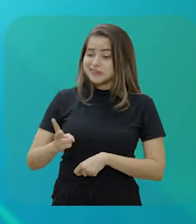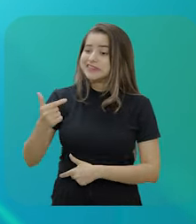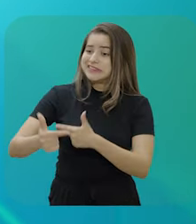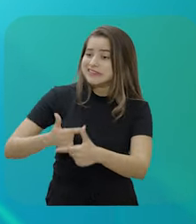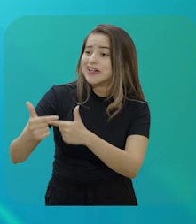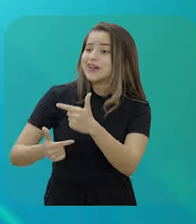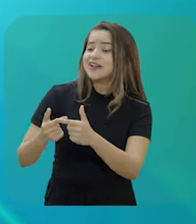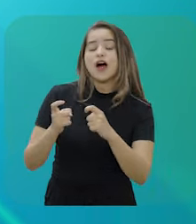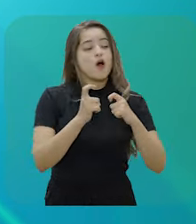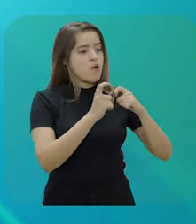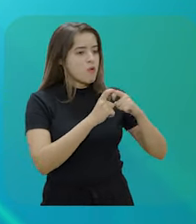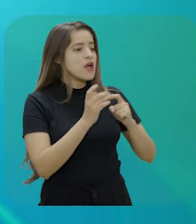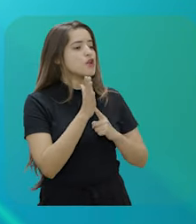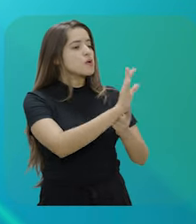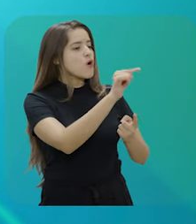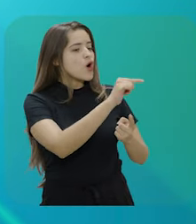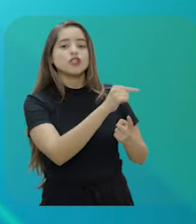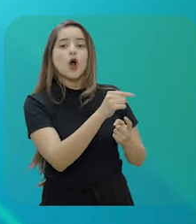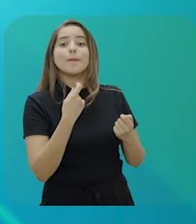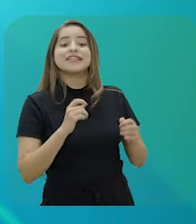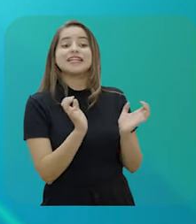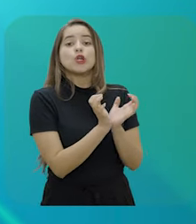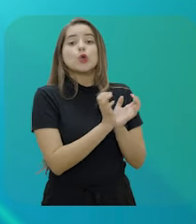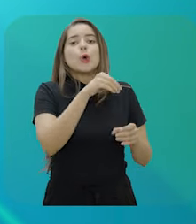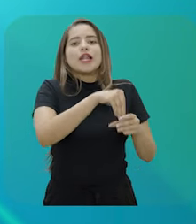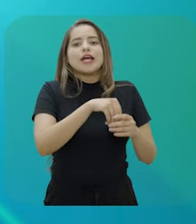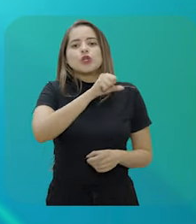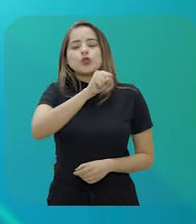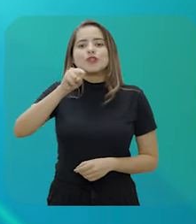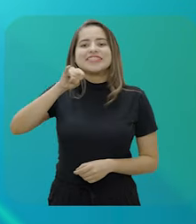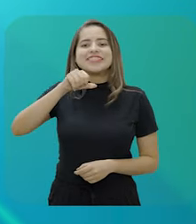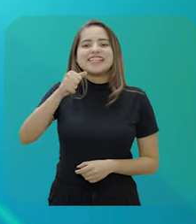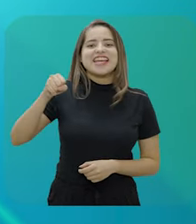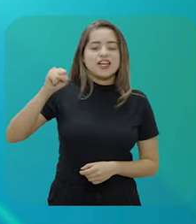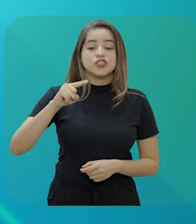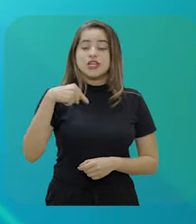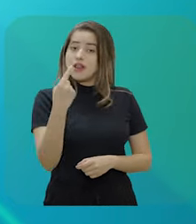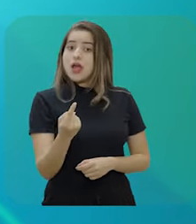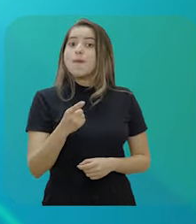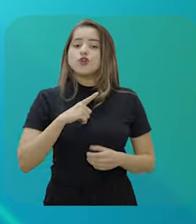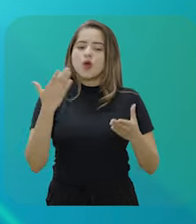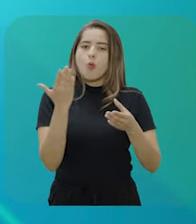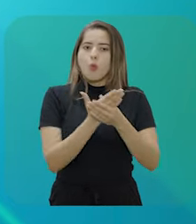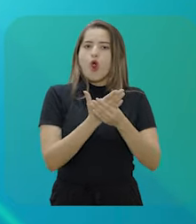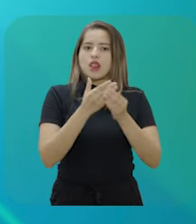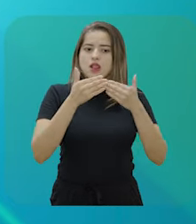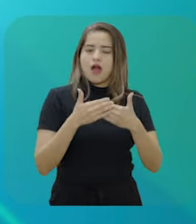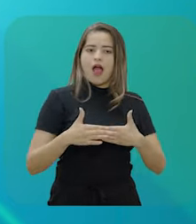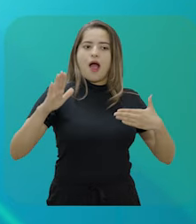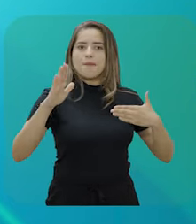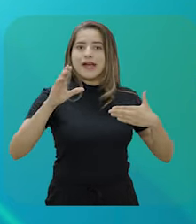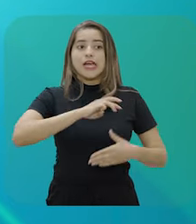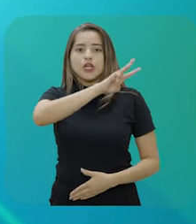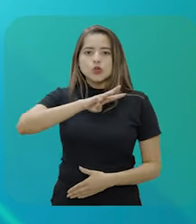para a coordenação de gestão de pessoas do respectivo campus do servidor ou servidora. A coordenação